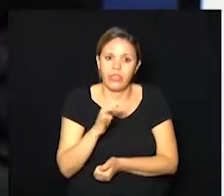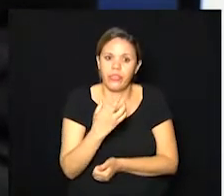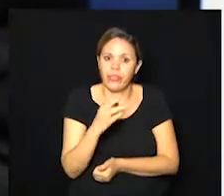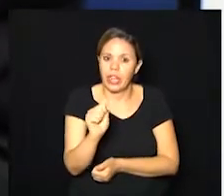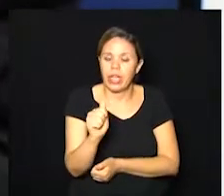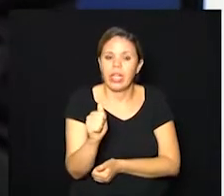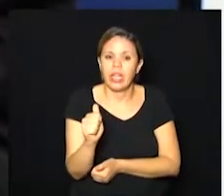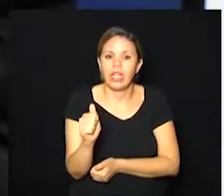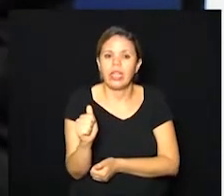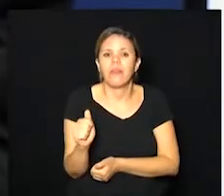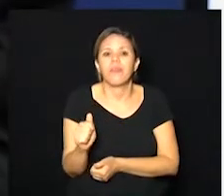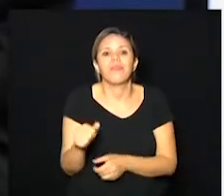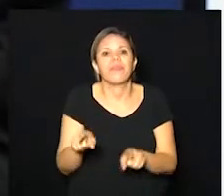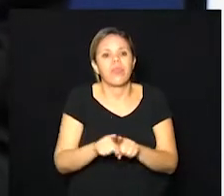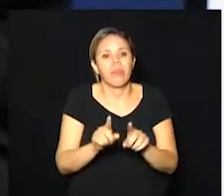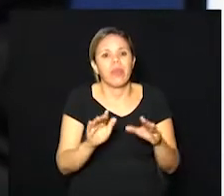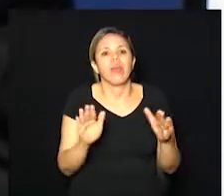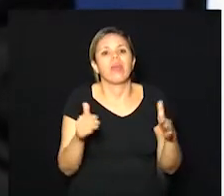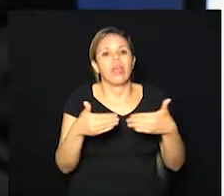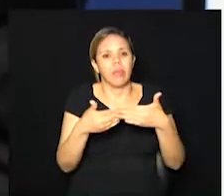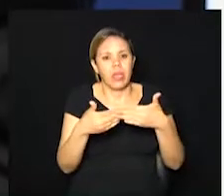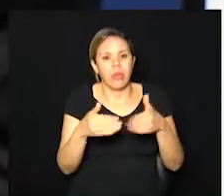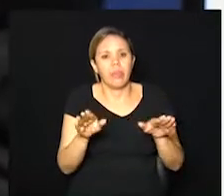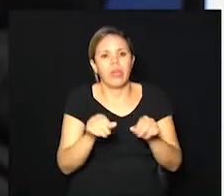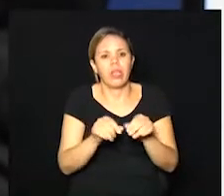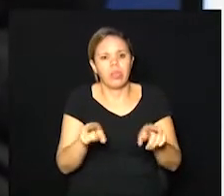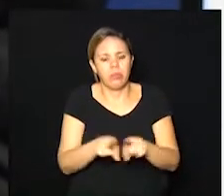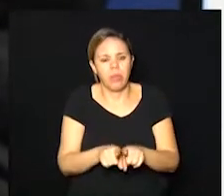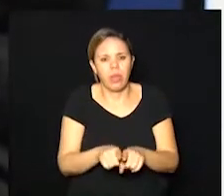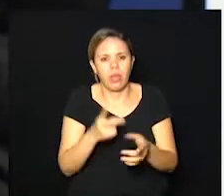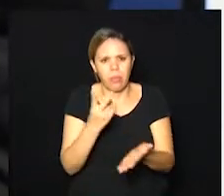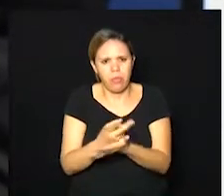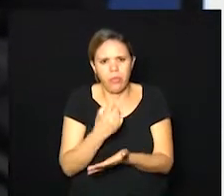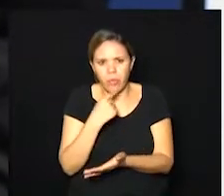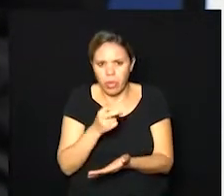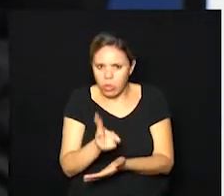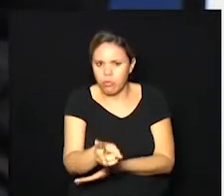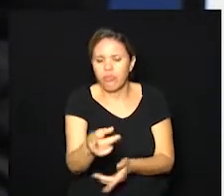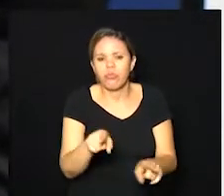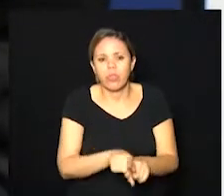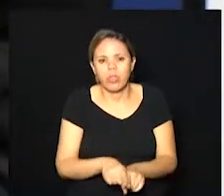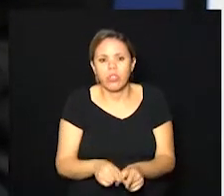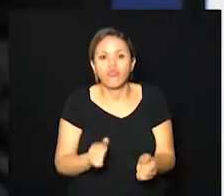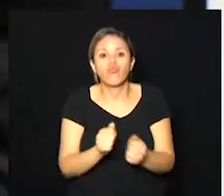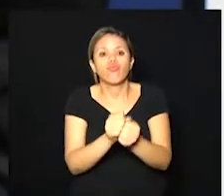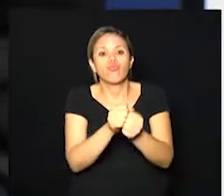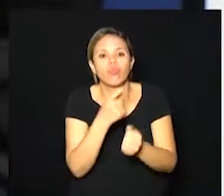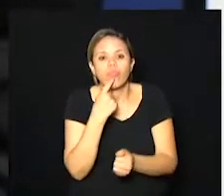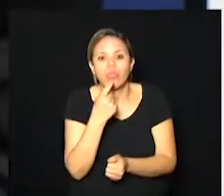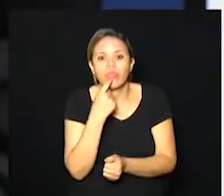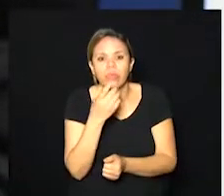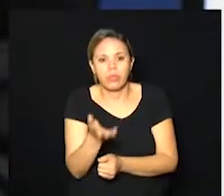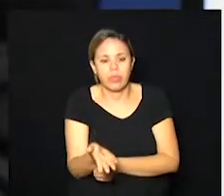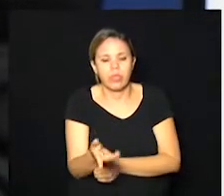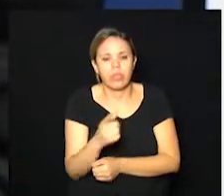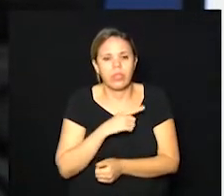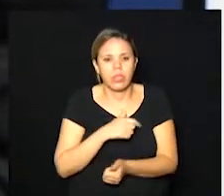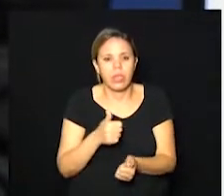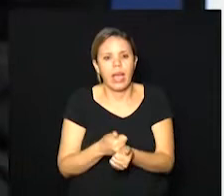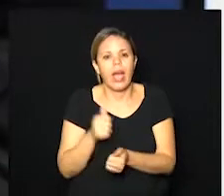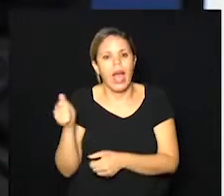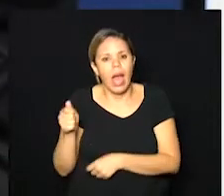Ribeirão Preto estava no vermelho, permanece no vermelho. E aí, junto com Campinas, nós temos região de